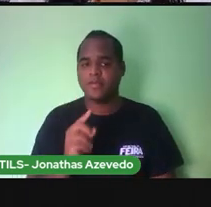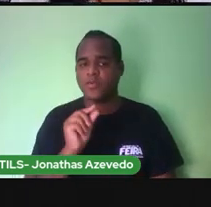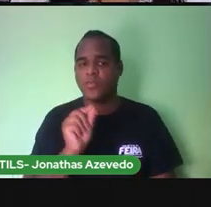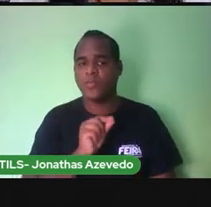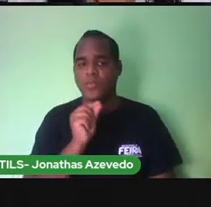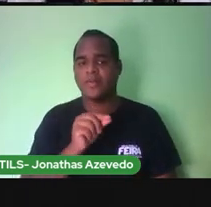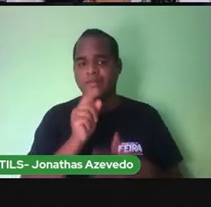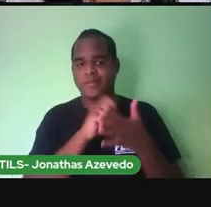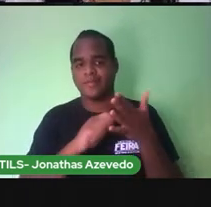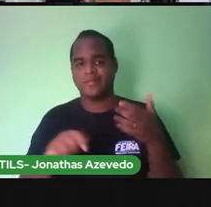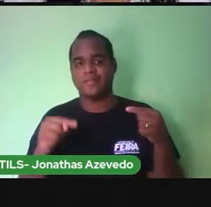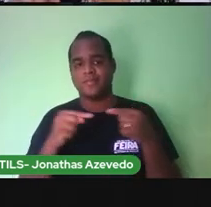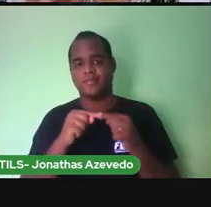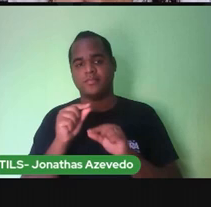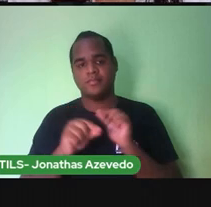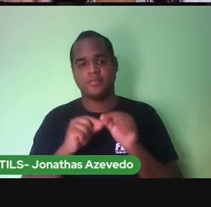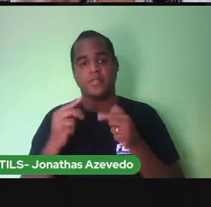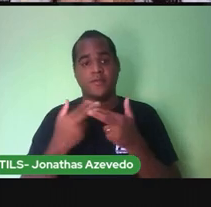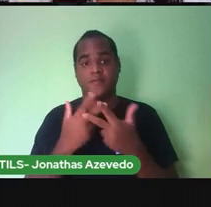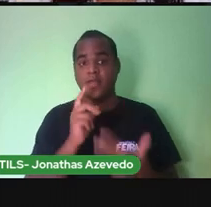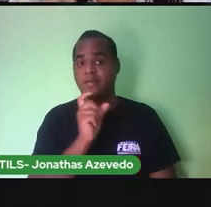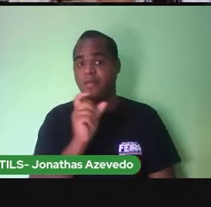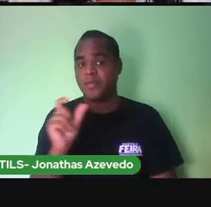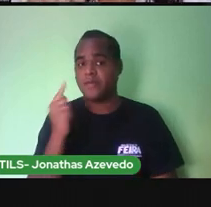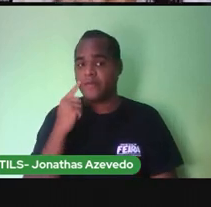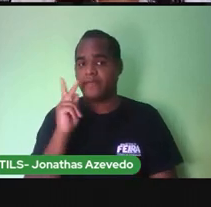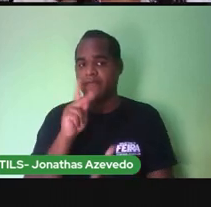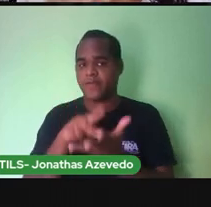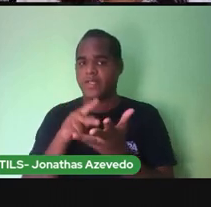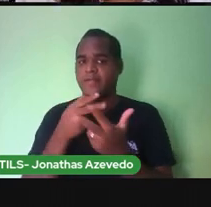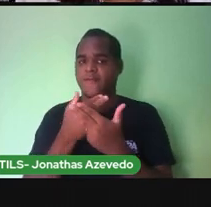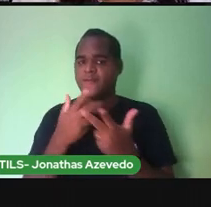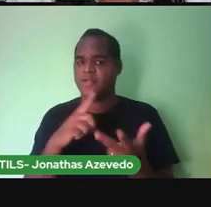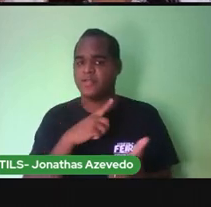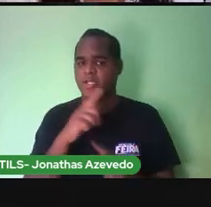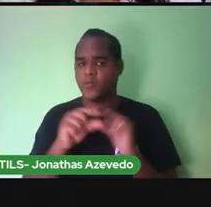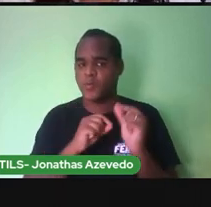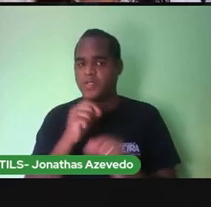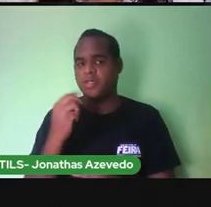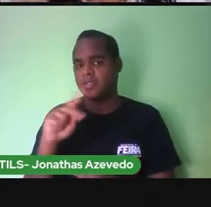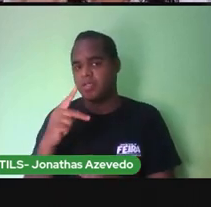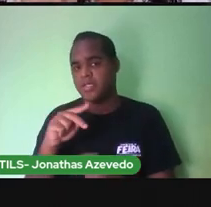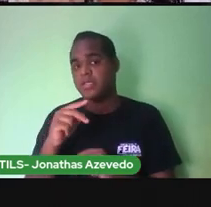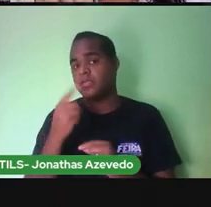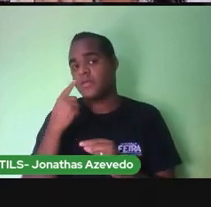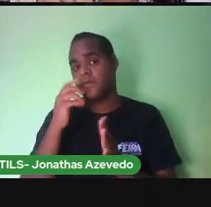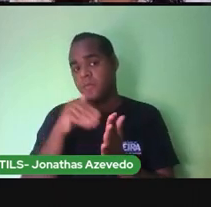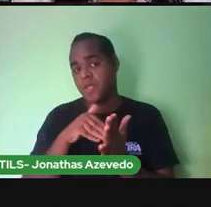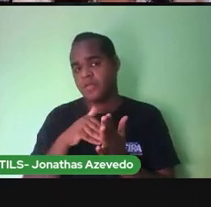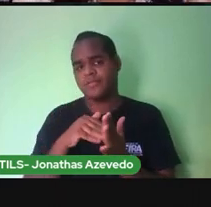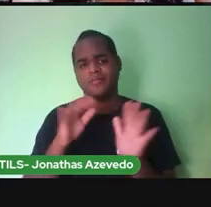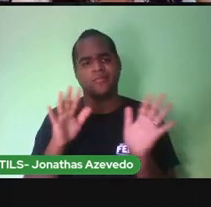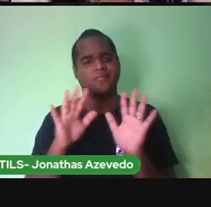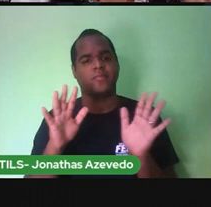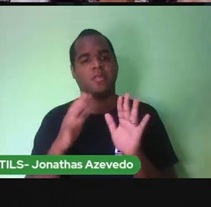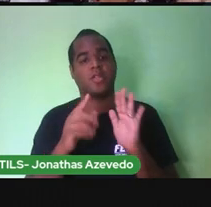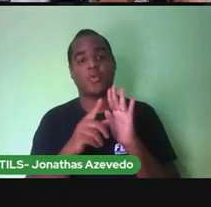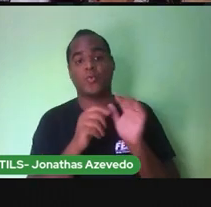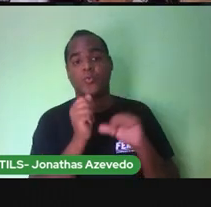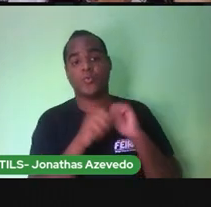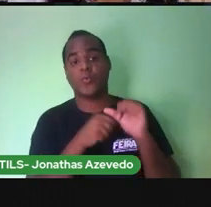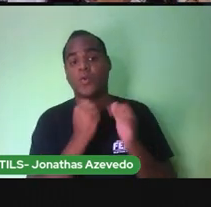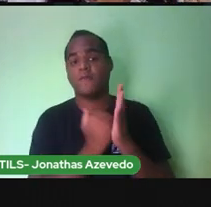Agora a gente não vai mudar a palavrinha dentro, mais do meio, nem a do final. A PRO que é que mude apenas a